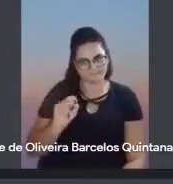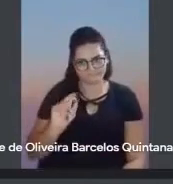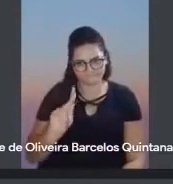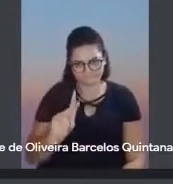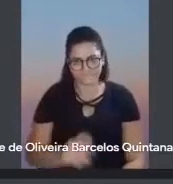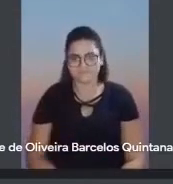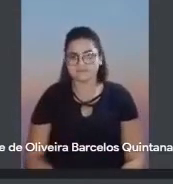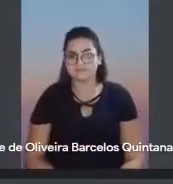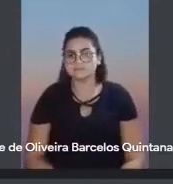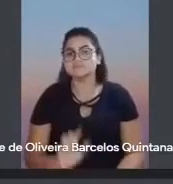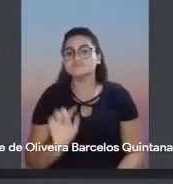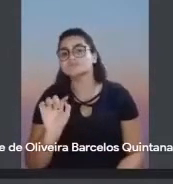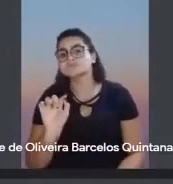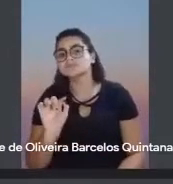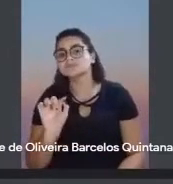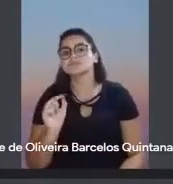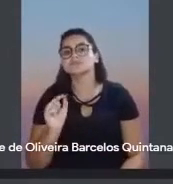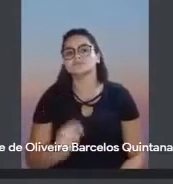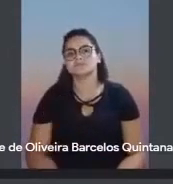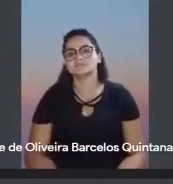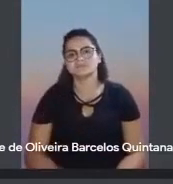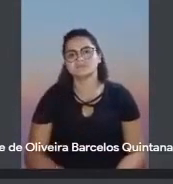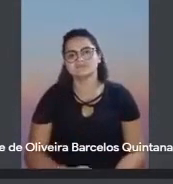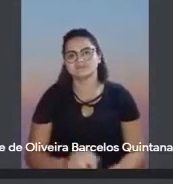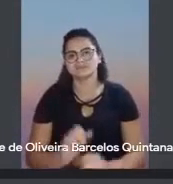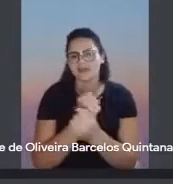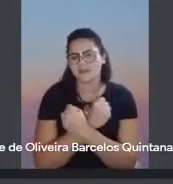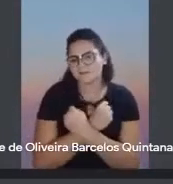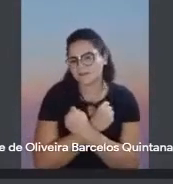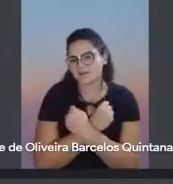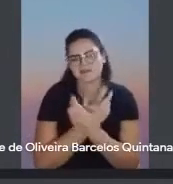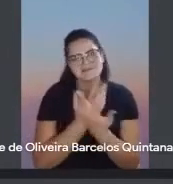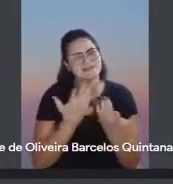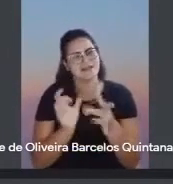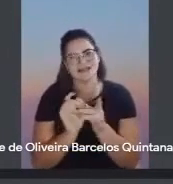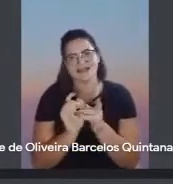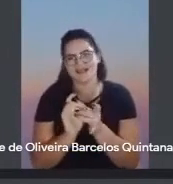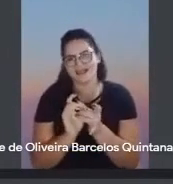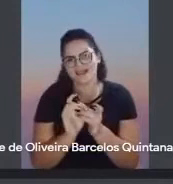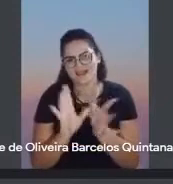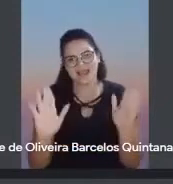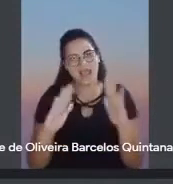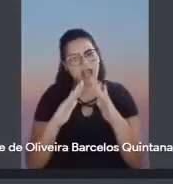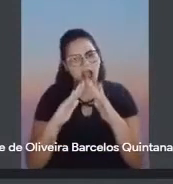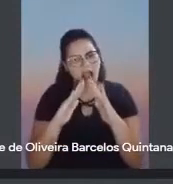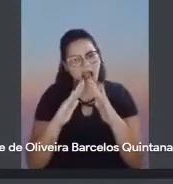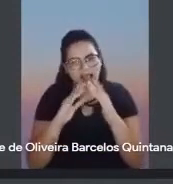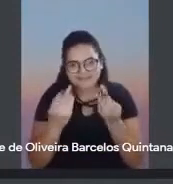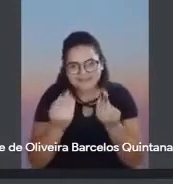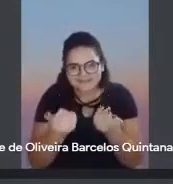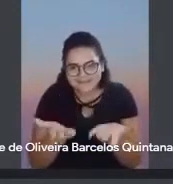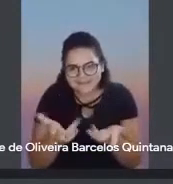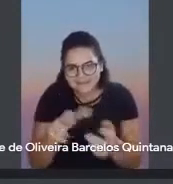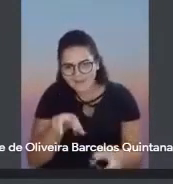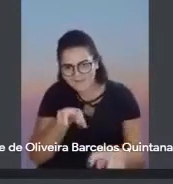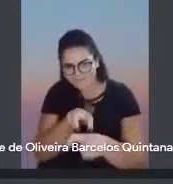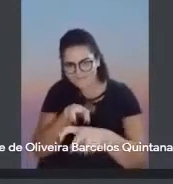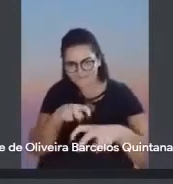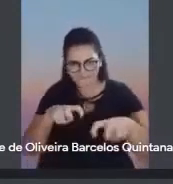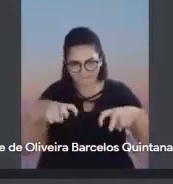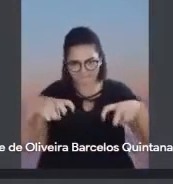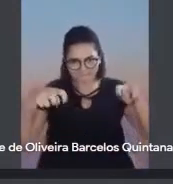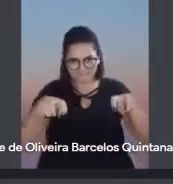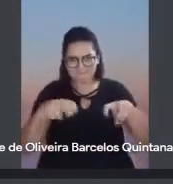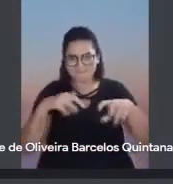Querem começar saudando, abraçando vocês. Isso aqui é a casa de vocês, tá? Puxem uma cadeira, eu fiquei muito à vontade. É um bate